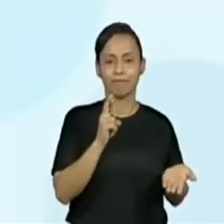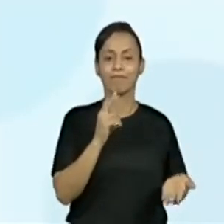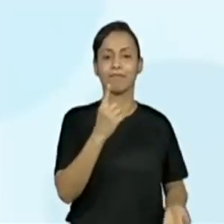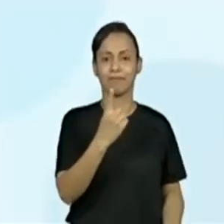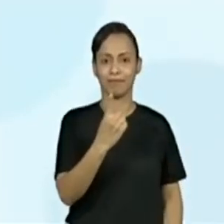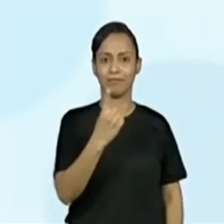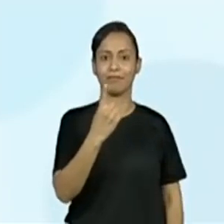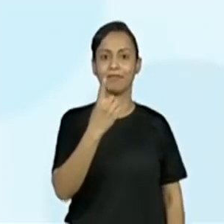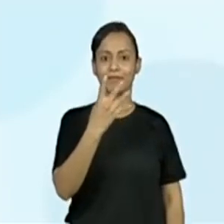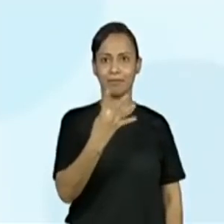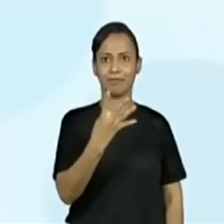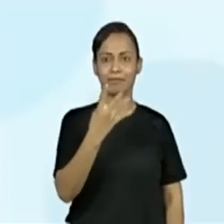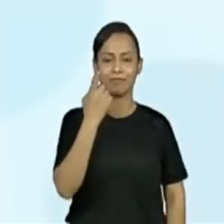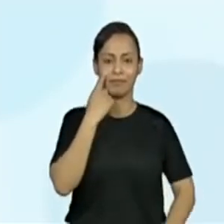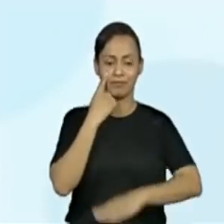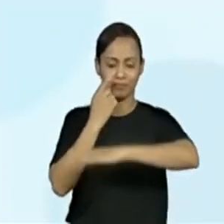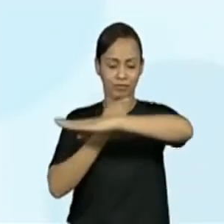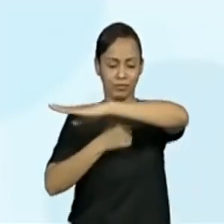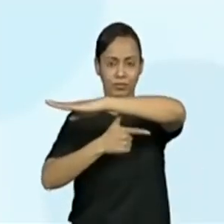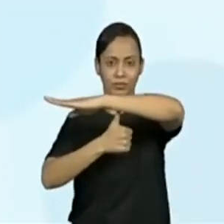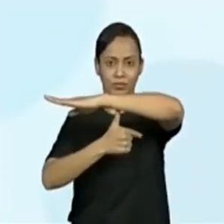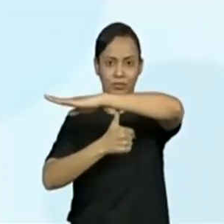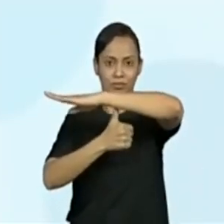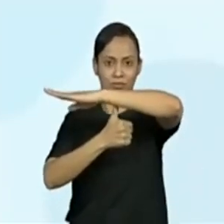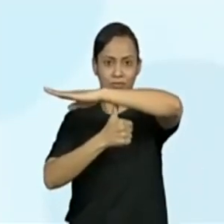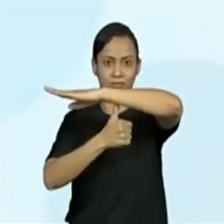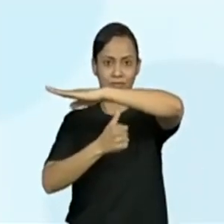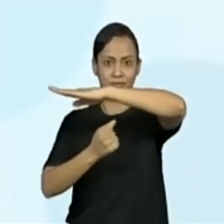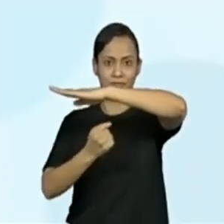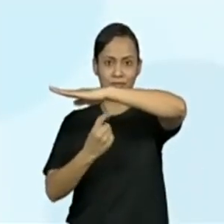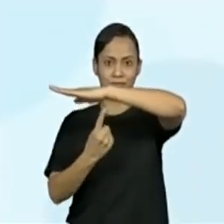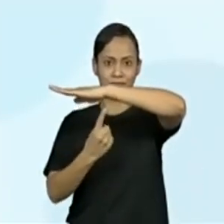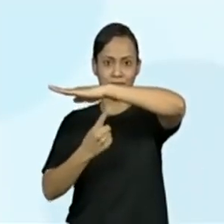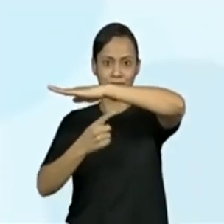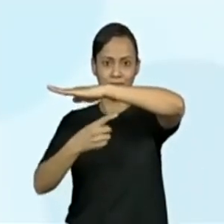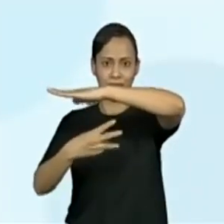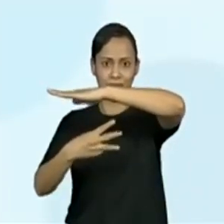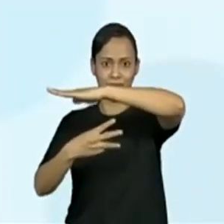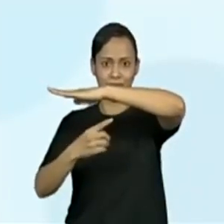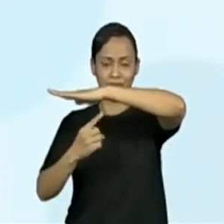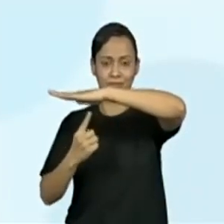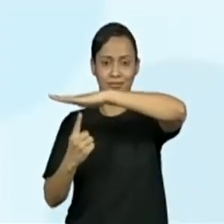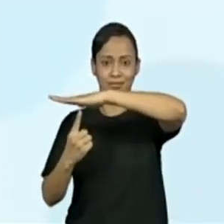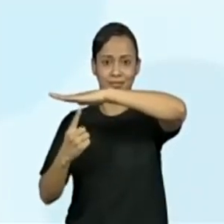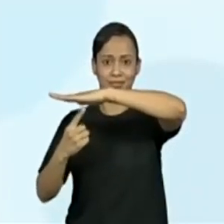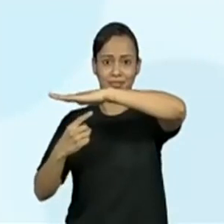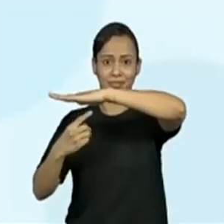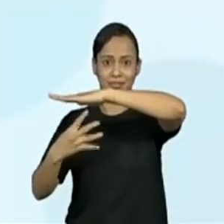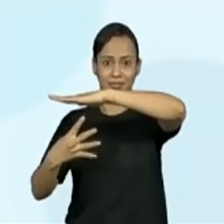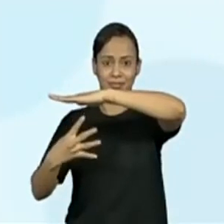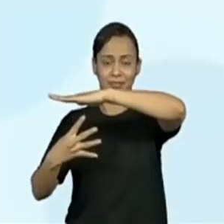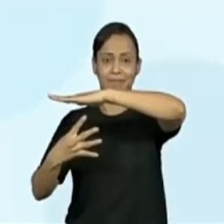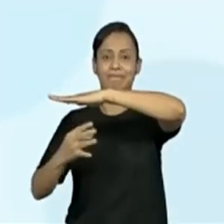14. Olha só. Isso. Chegaremos no 14. Vamos fazer o registro. Isso.